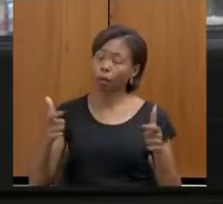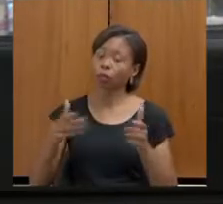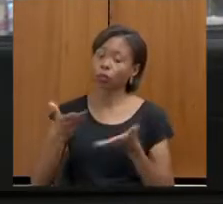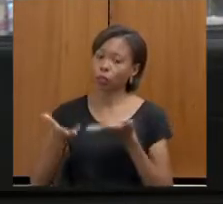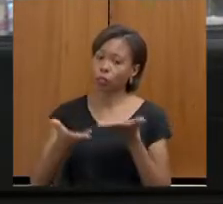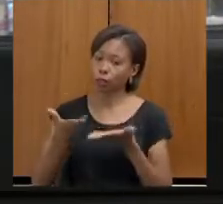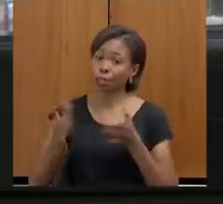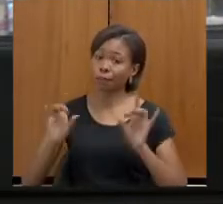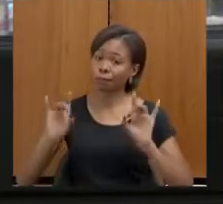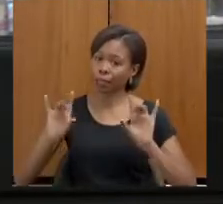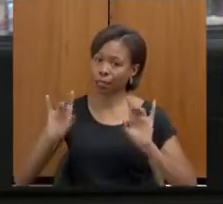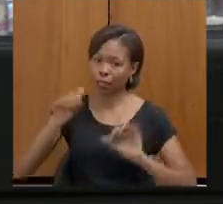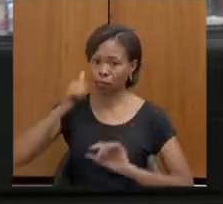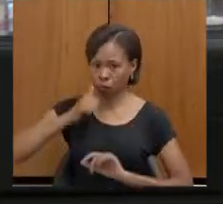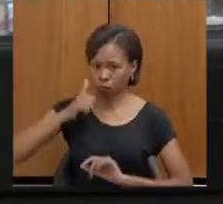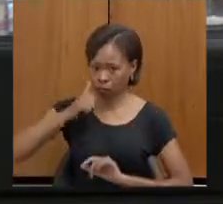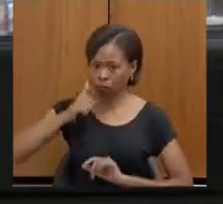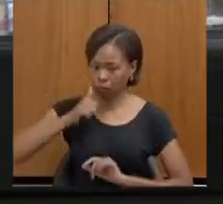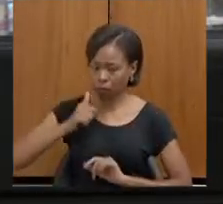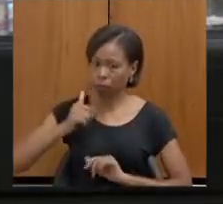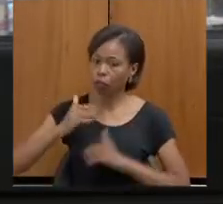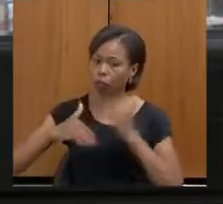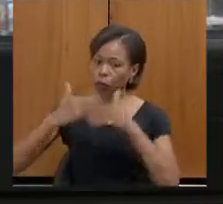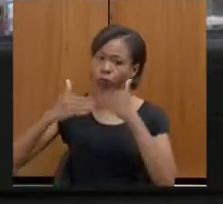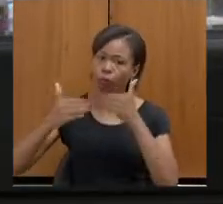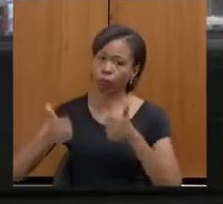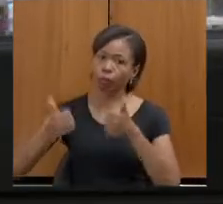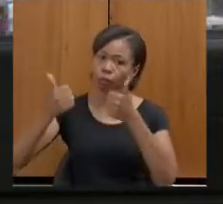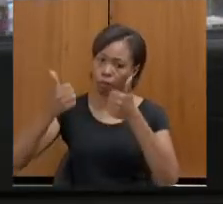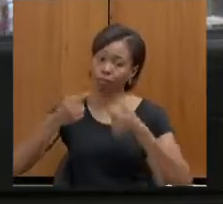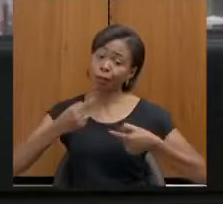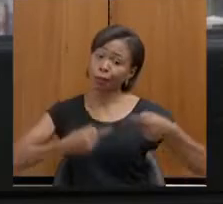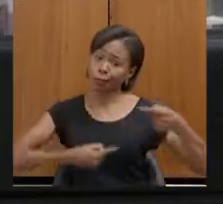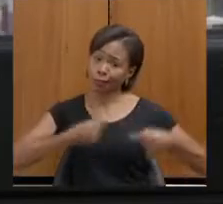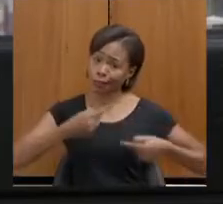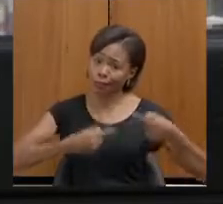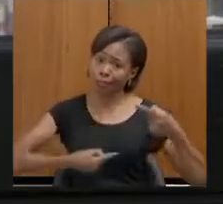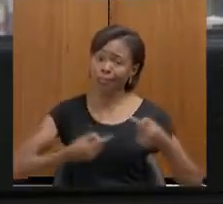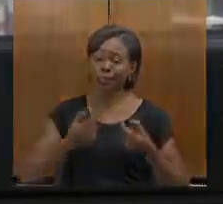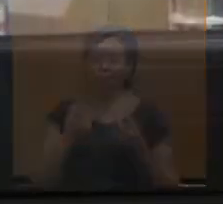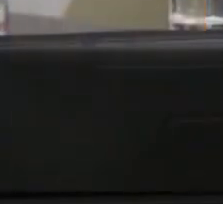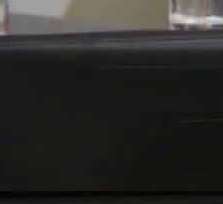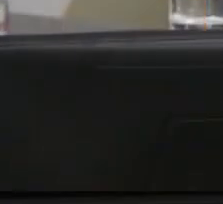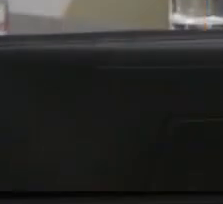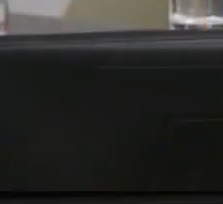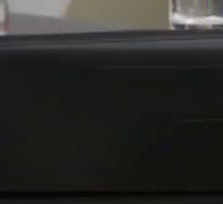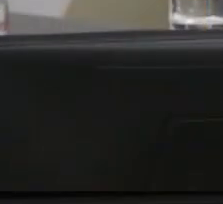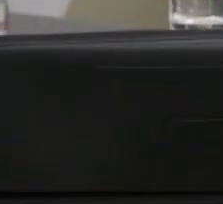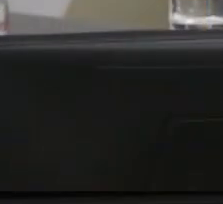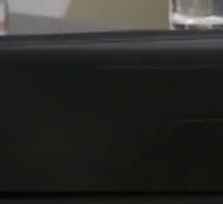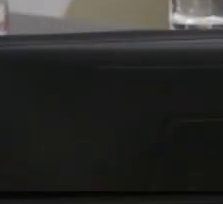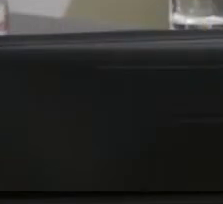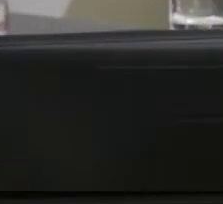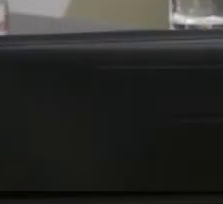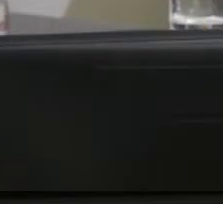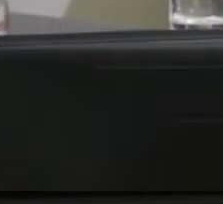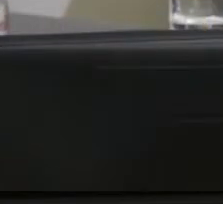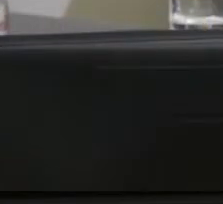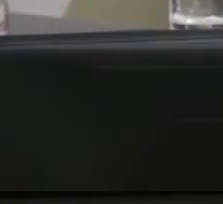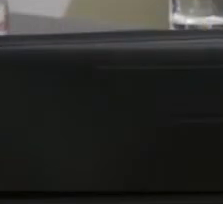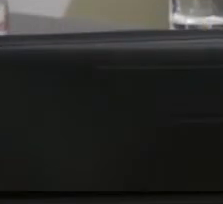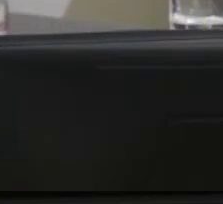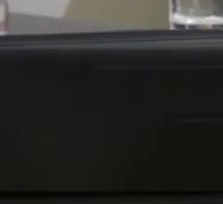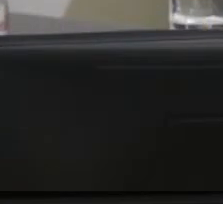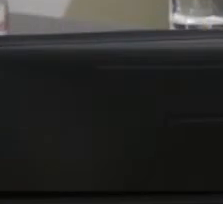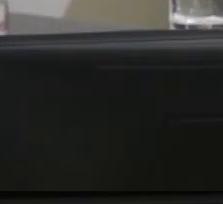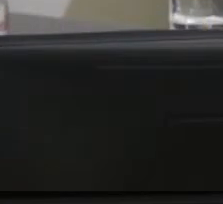especializado, perpassa não só por vontade política, como por questões de recurso, de investimentos, contratação de pessoal, mas